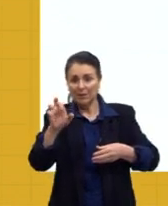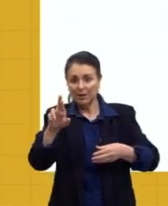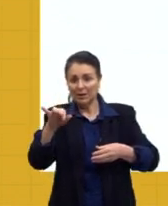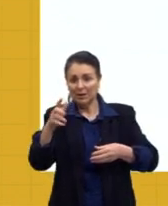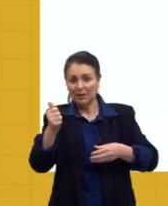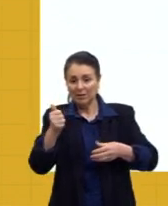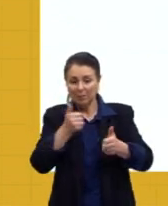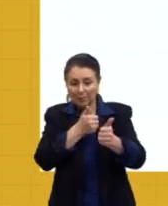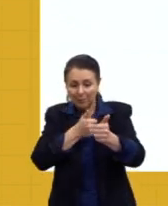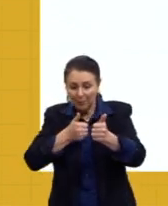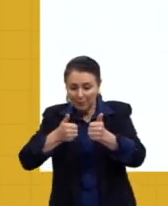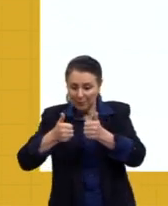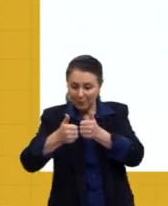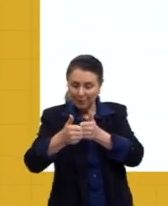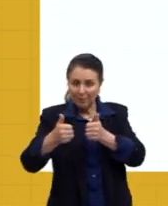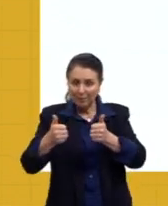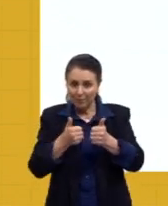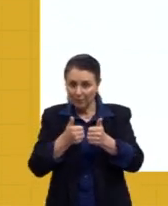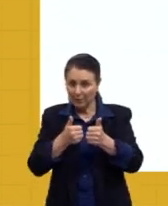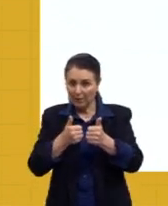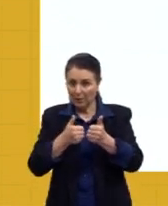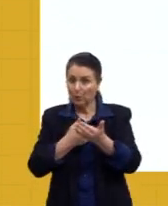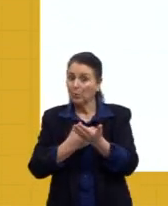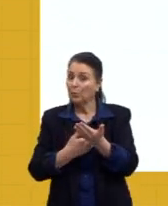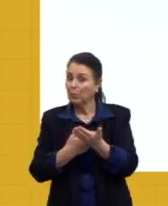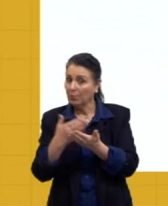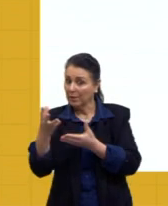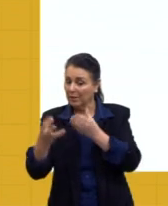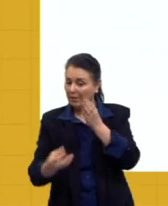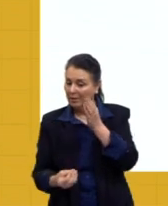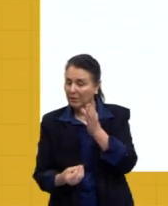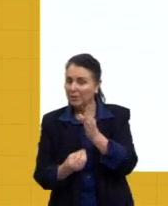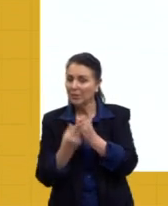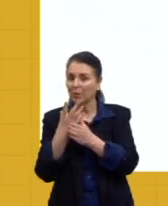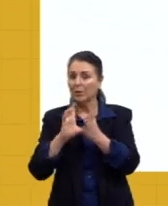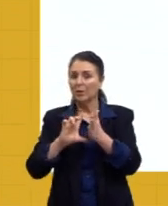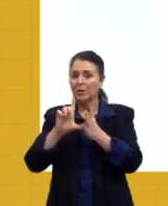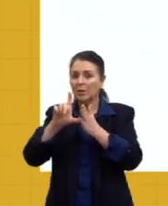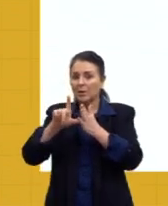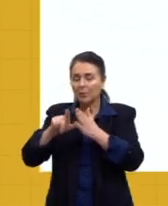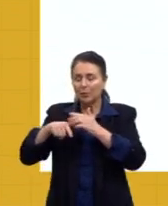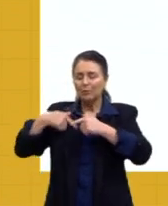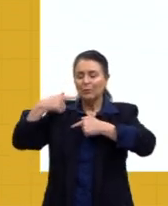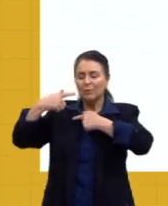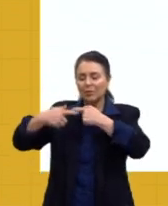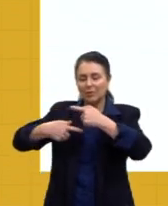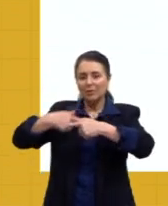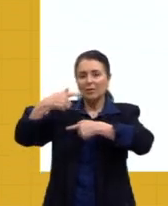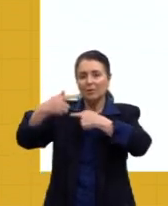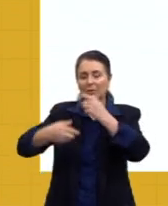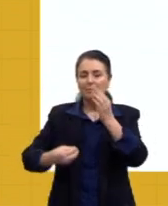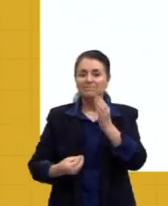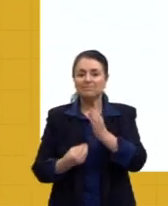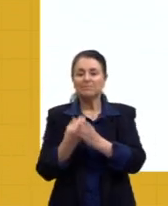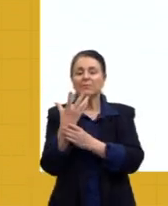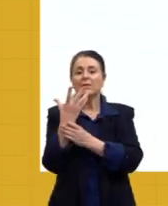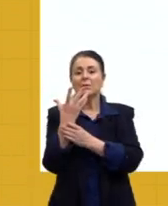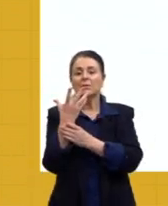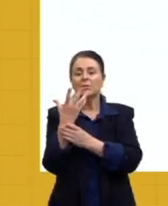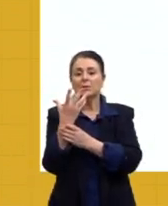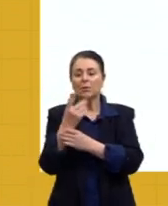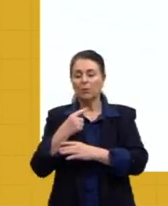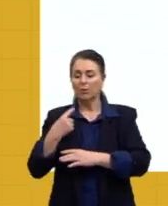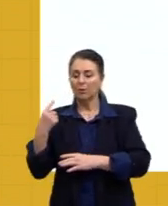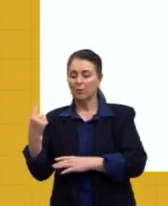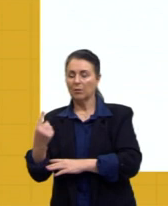a partir da população original. E após várias gerações, surge ele, o